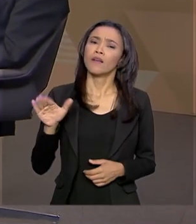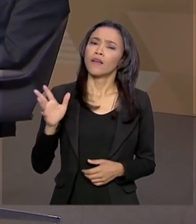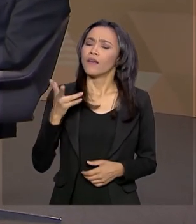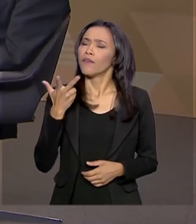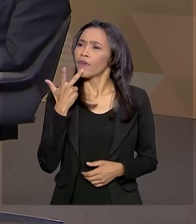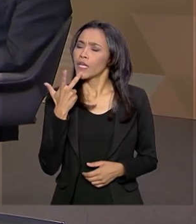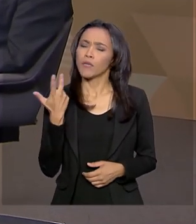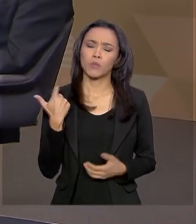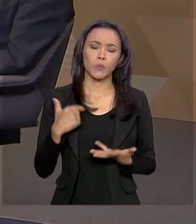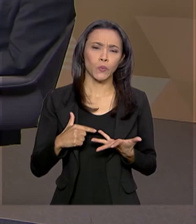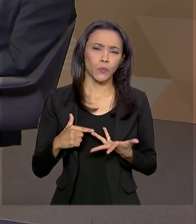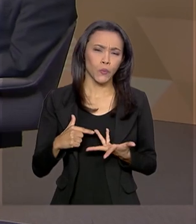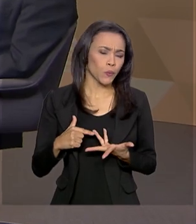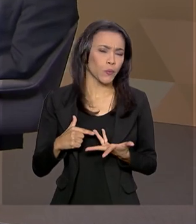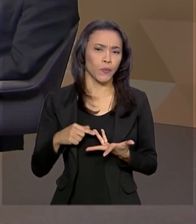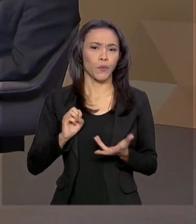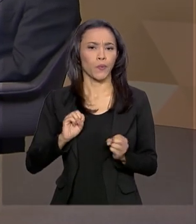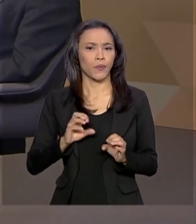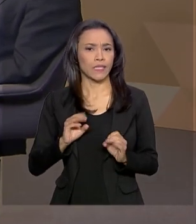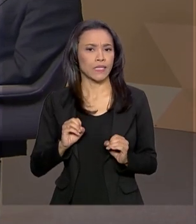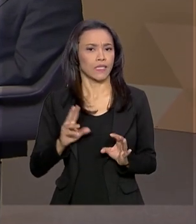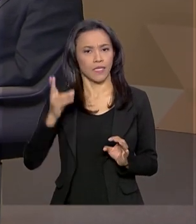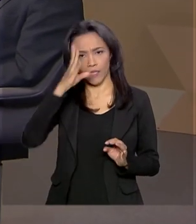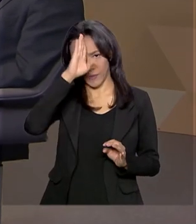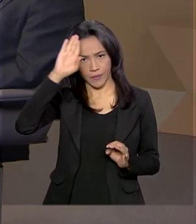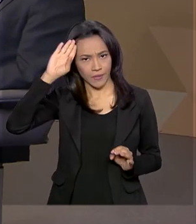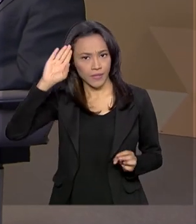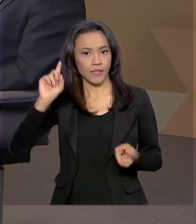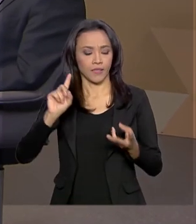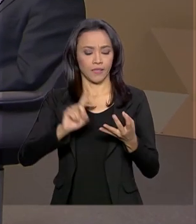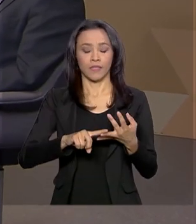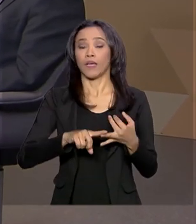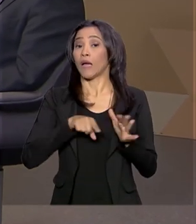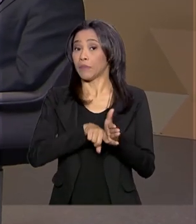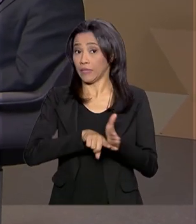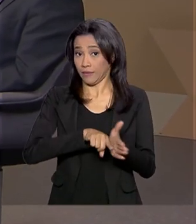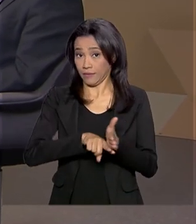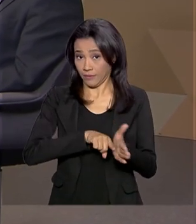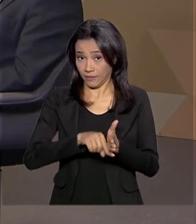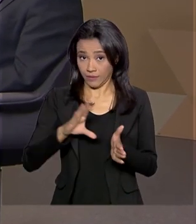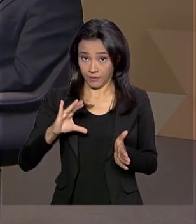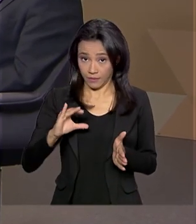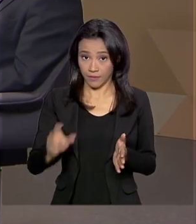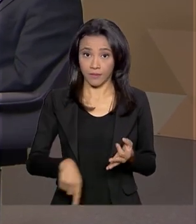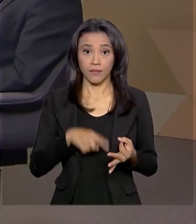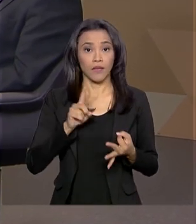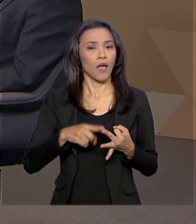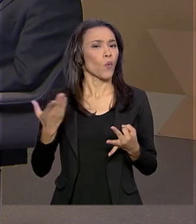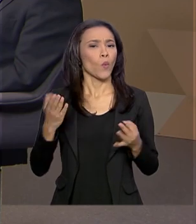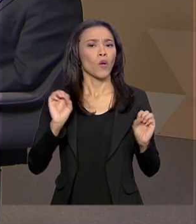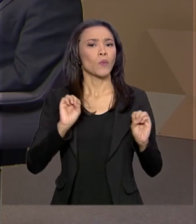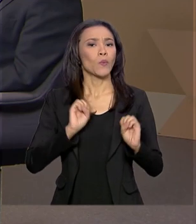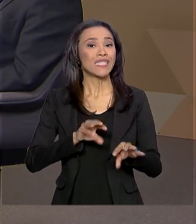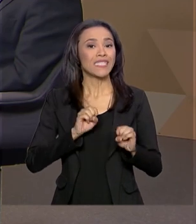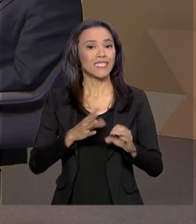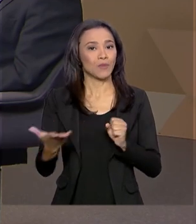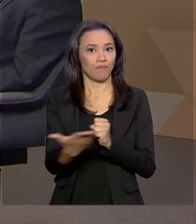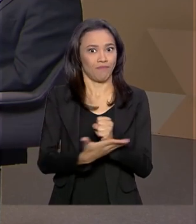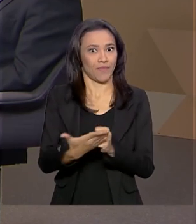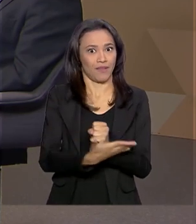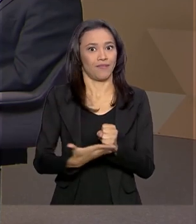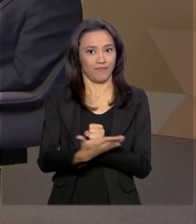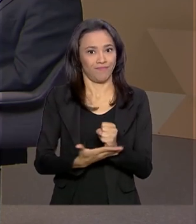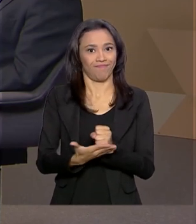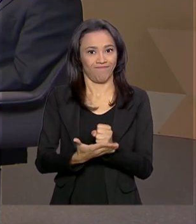bastante sobre o ensino superior, a pesquisa científica, no primeiro bloco. Agora vamos falar sobre a educação básica.